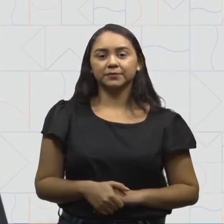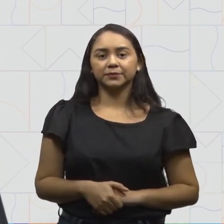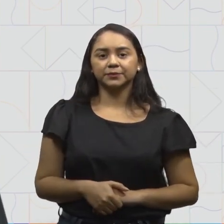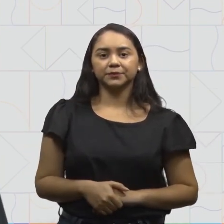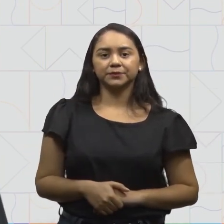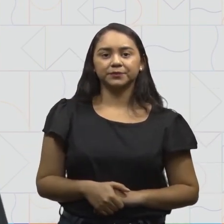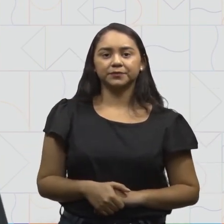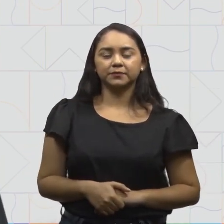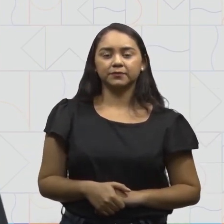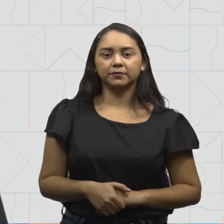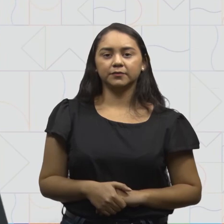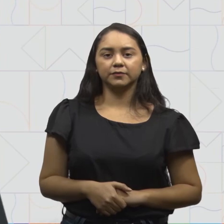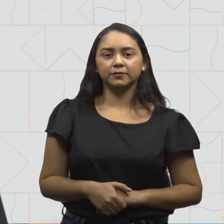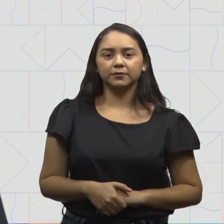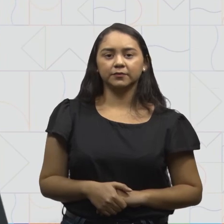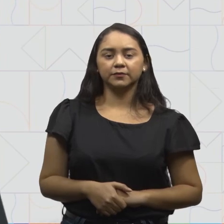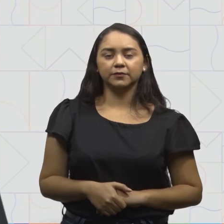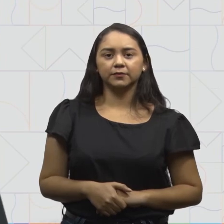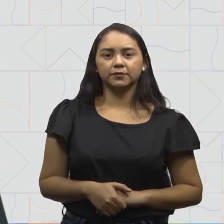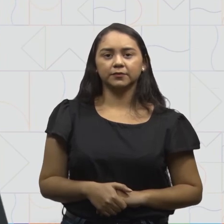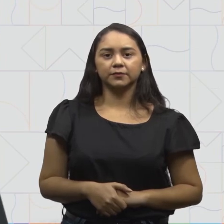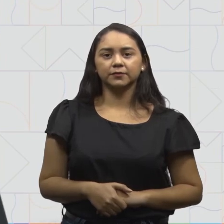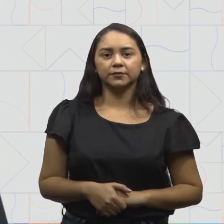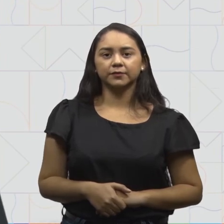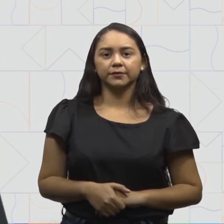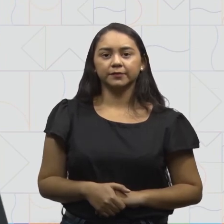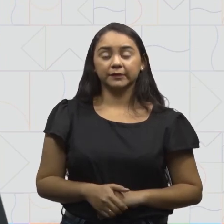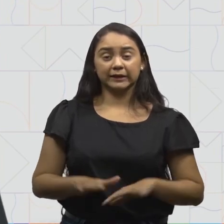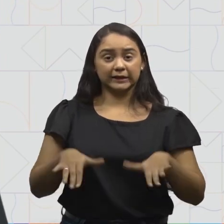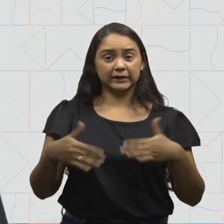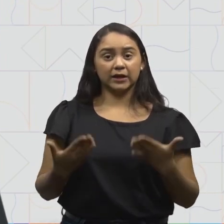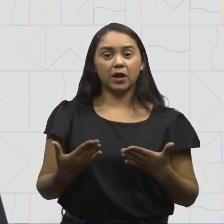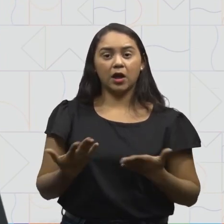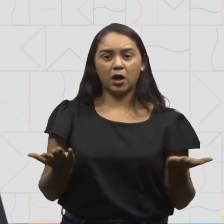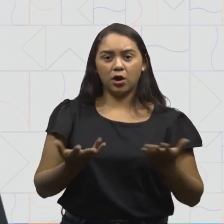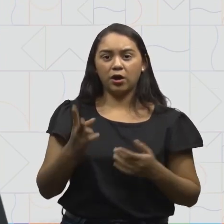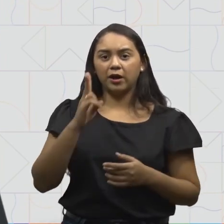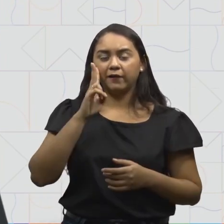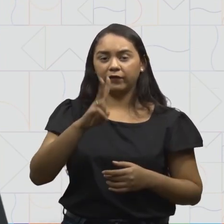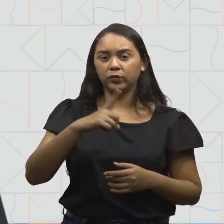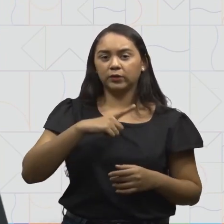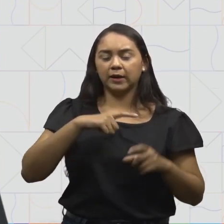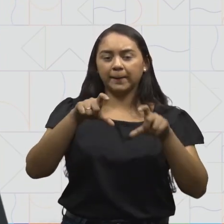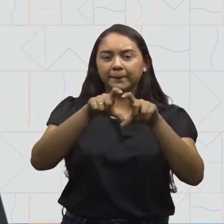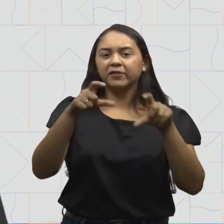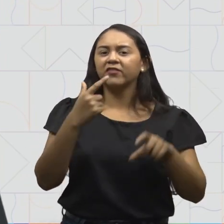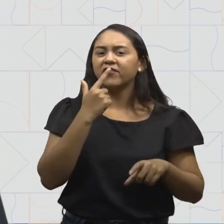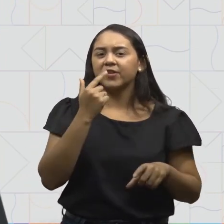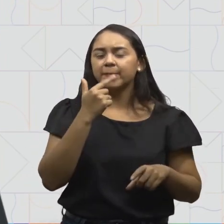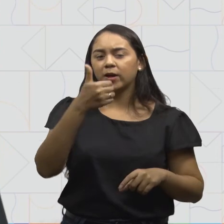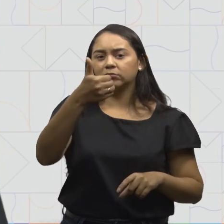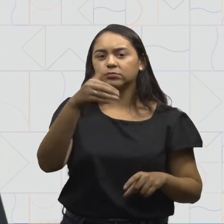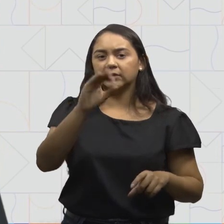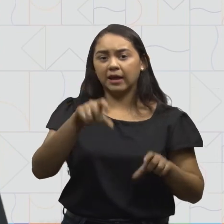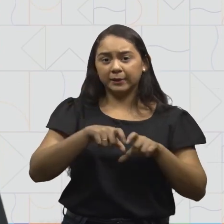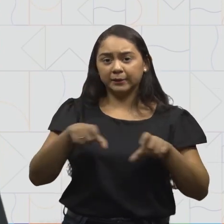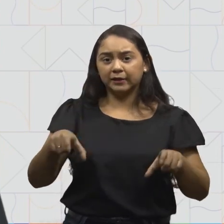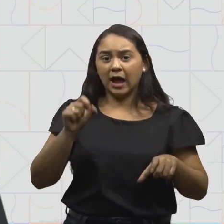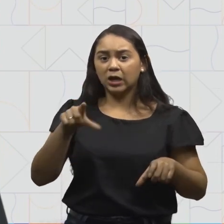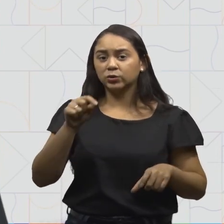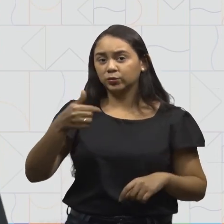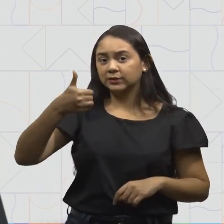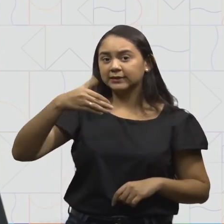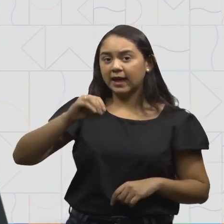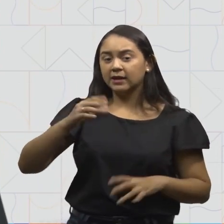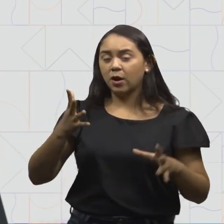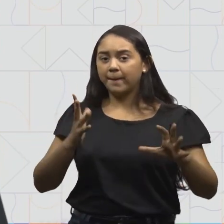seis, sete, oito, nove, dez. Então, ó, nós temos dez aqui e dez aqui. Nós